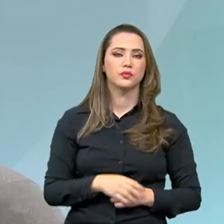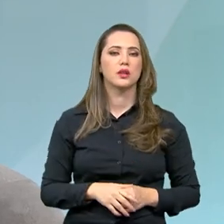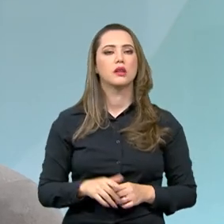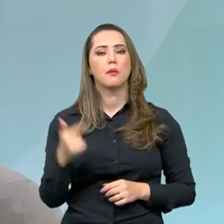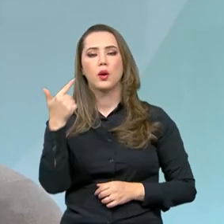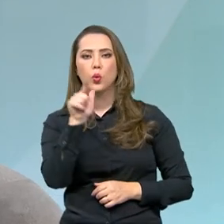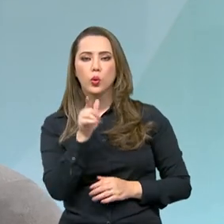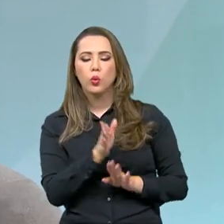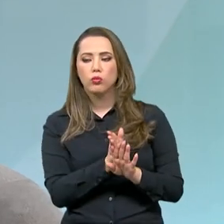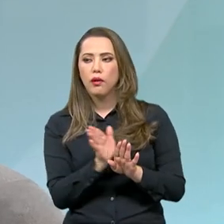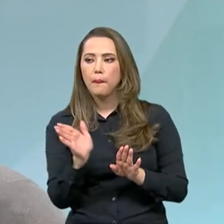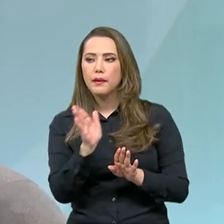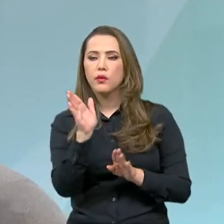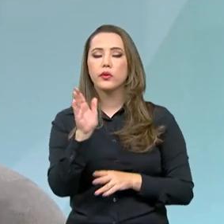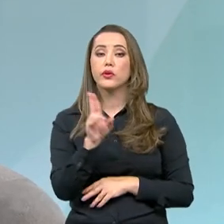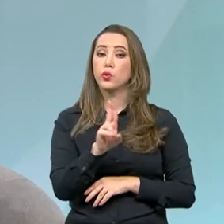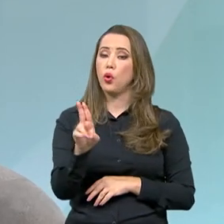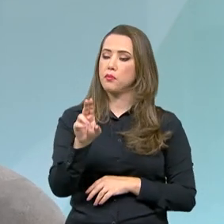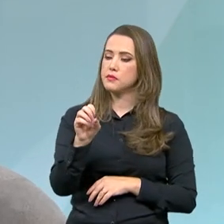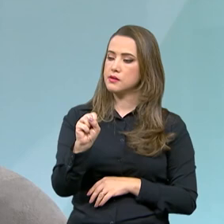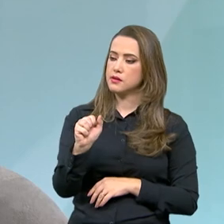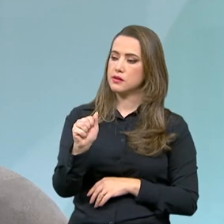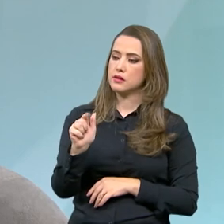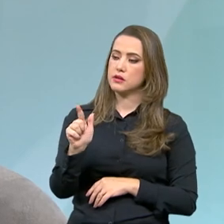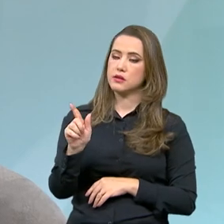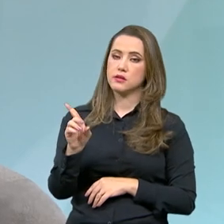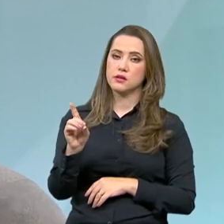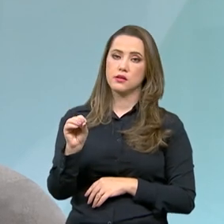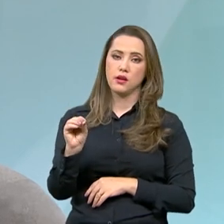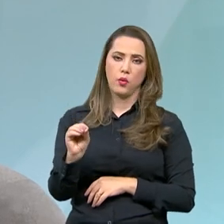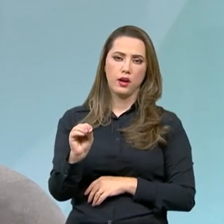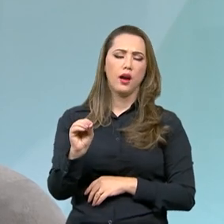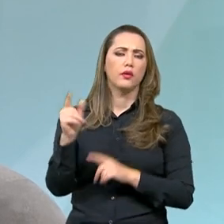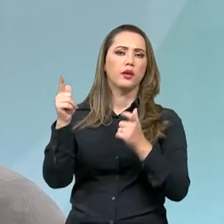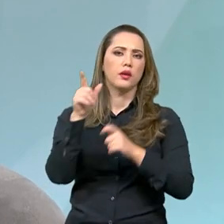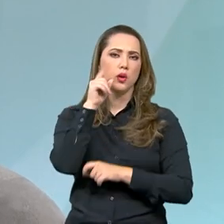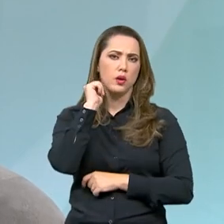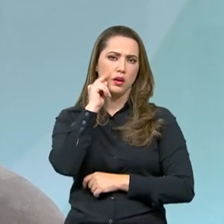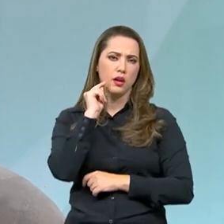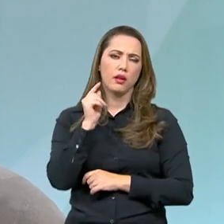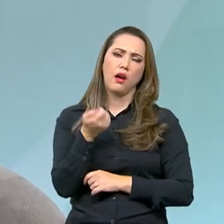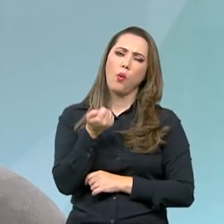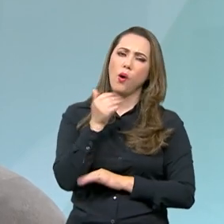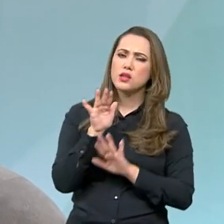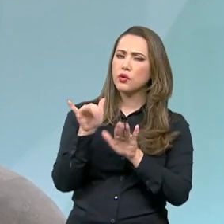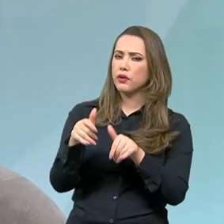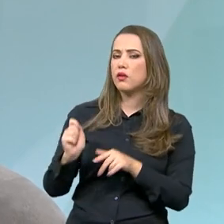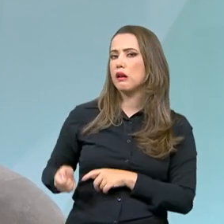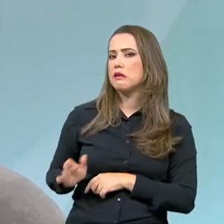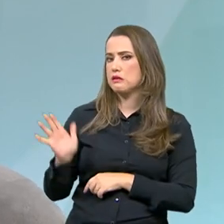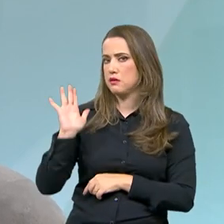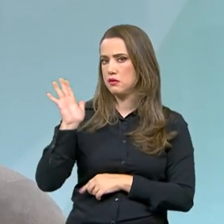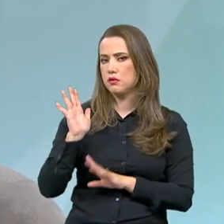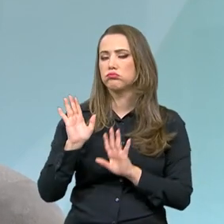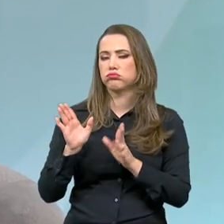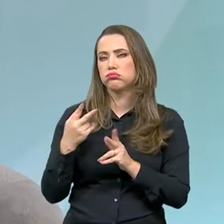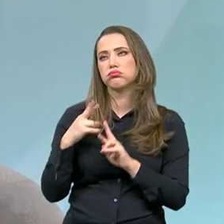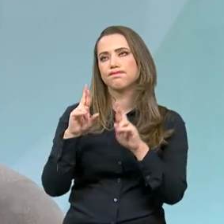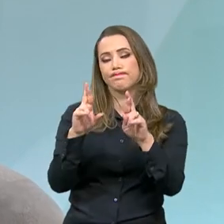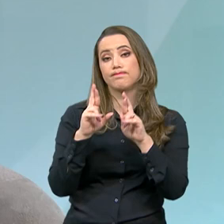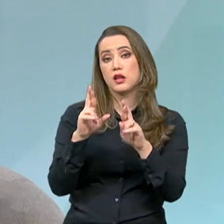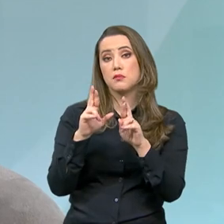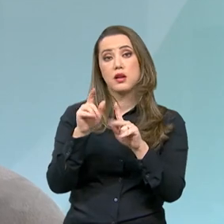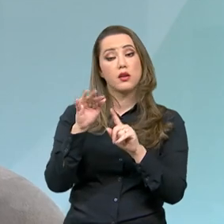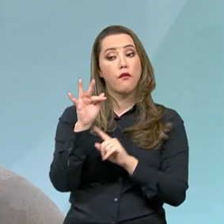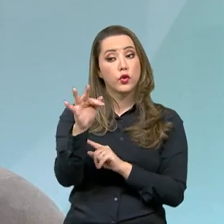beneficiar mais pessoas no estado do Ceará, que está em fase final de licitação. A gente espera que nos próximos meses a gente assine